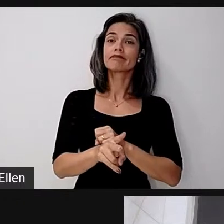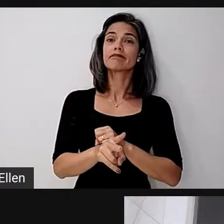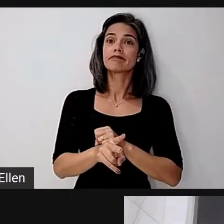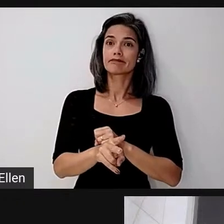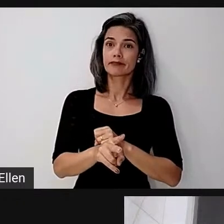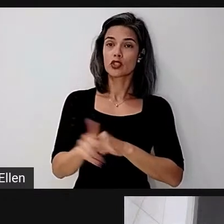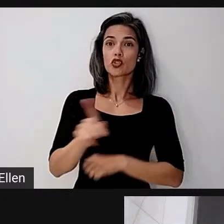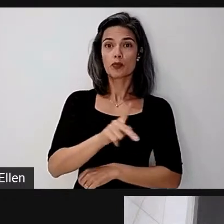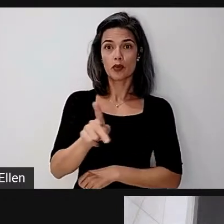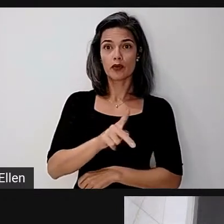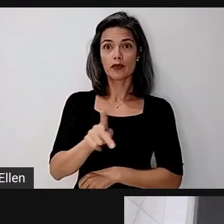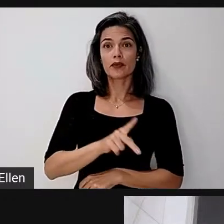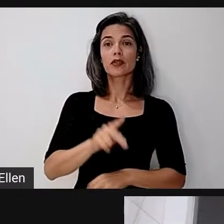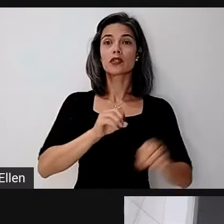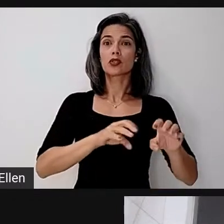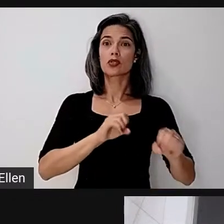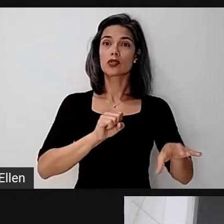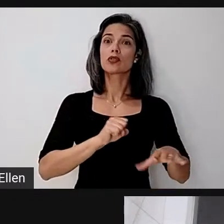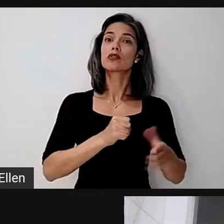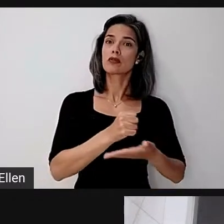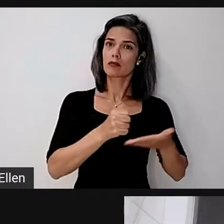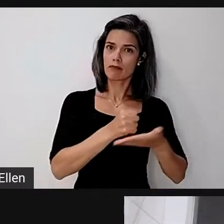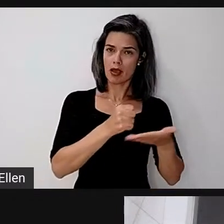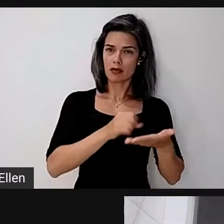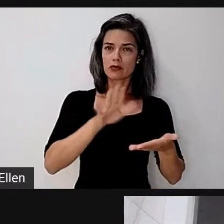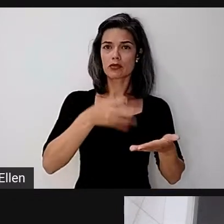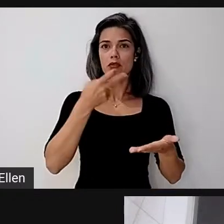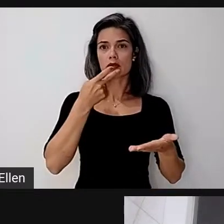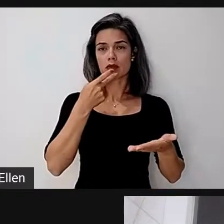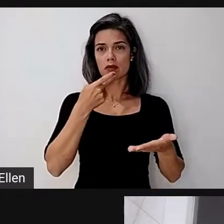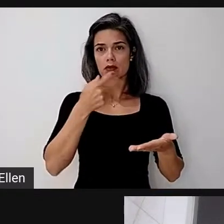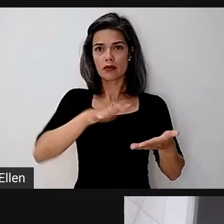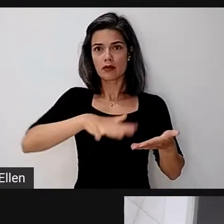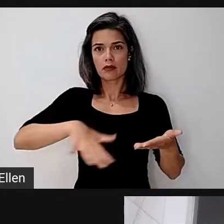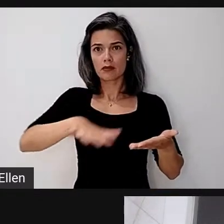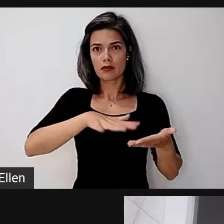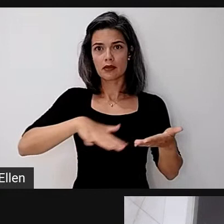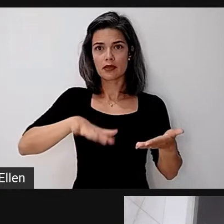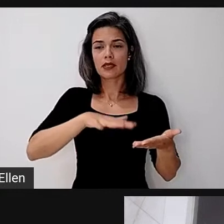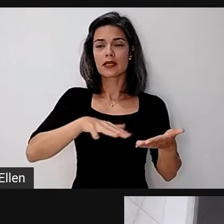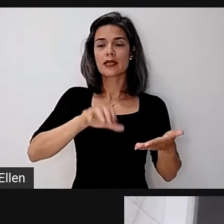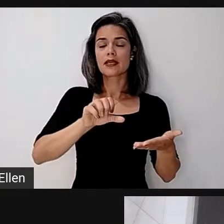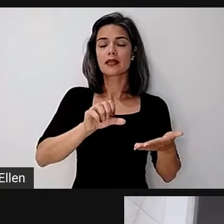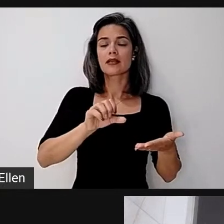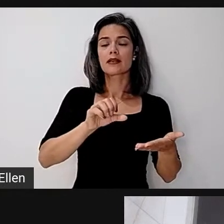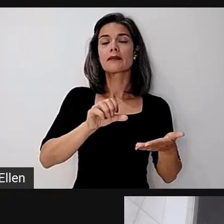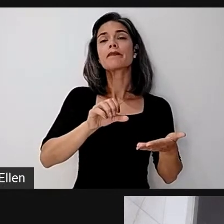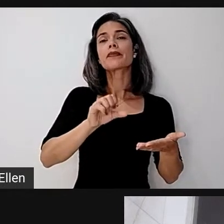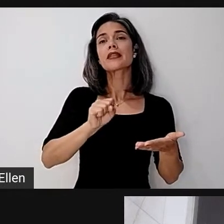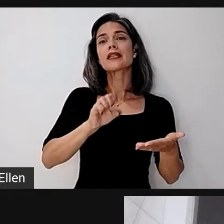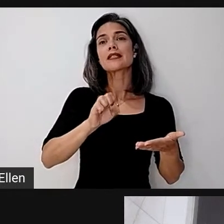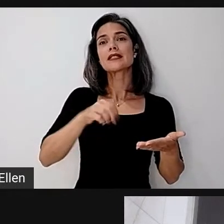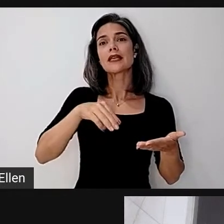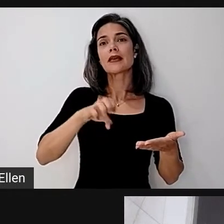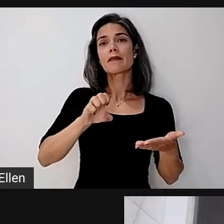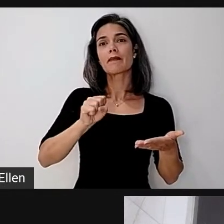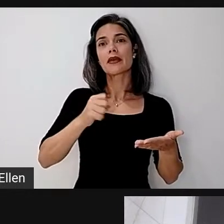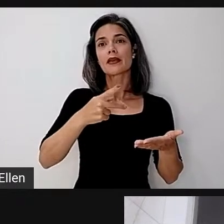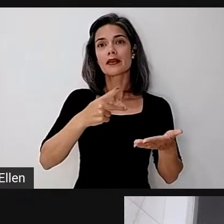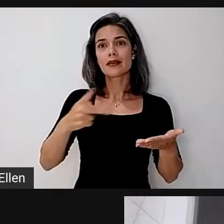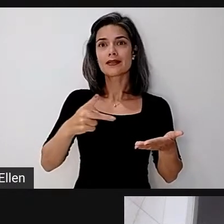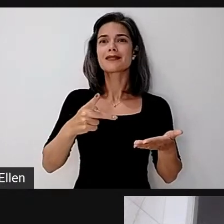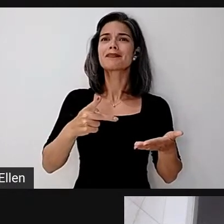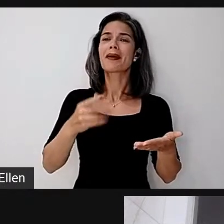para professores da educação básica, como eu já falei, no âmbito da Semesp, tenta suprir essa necessidade de atendimento educacional